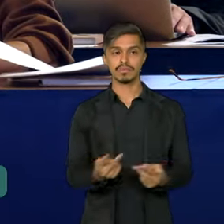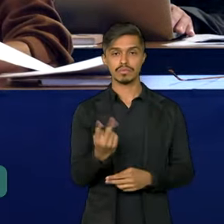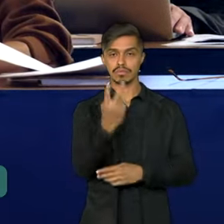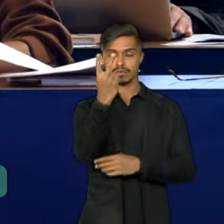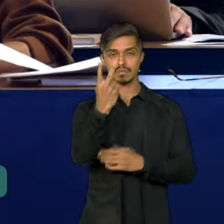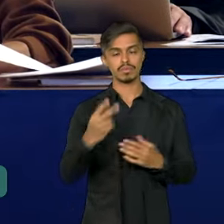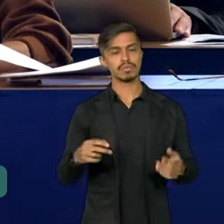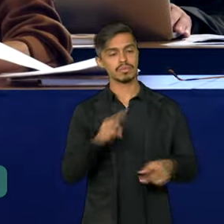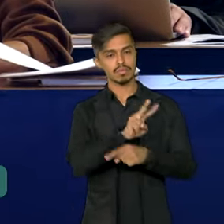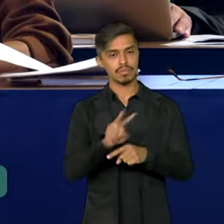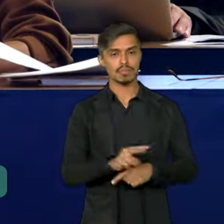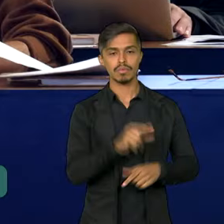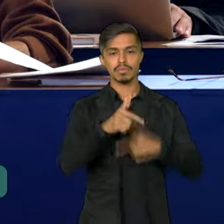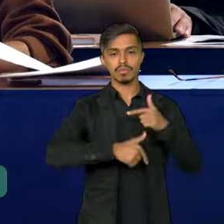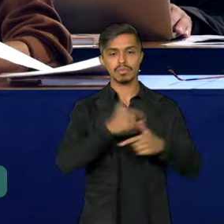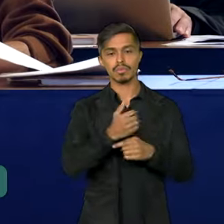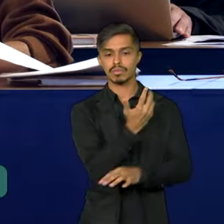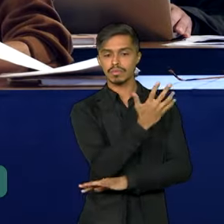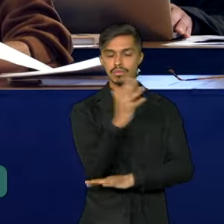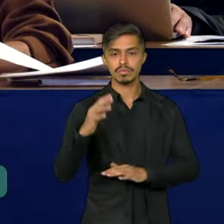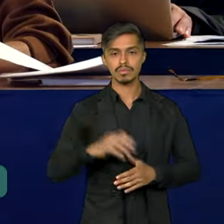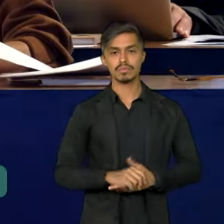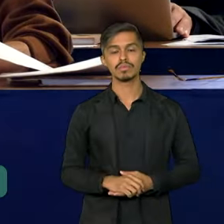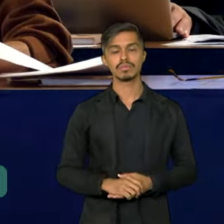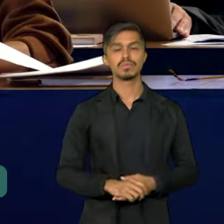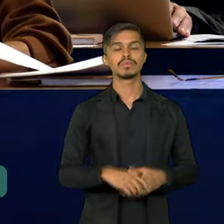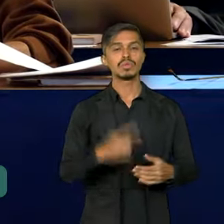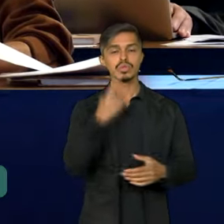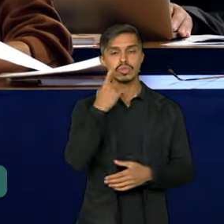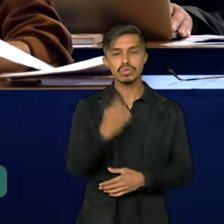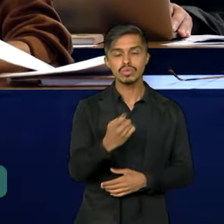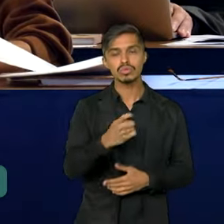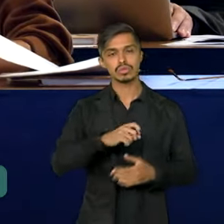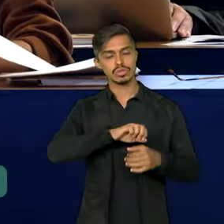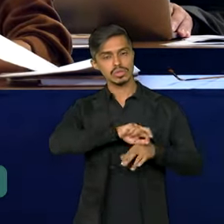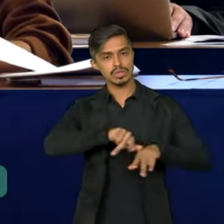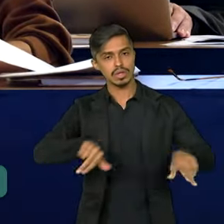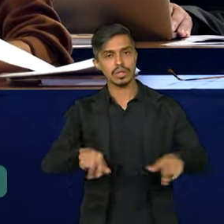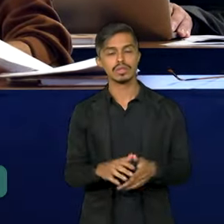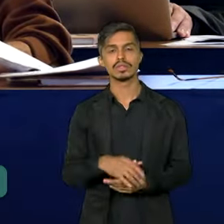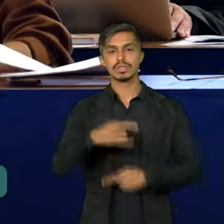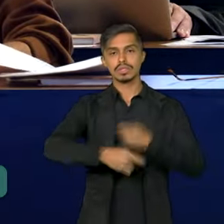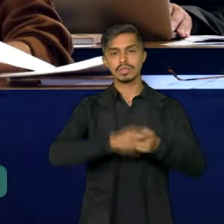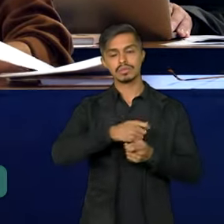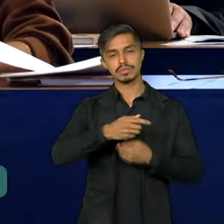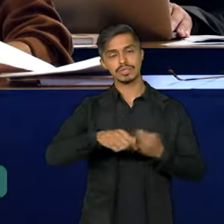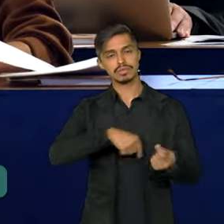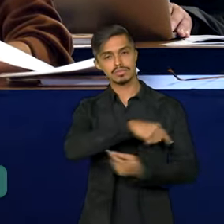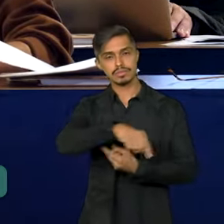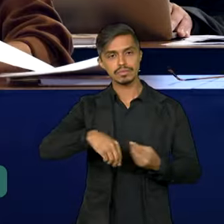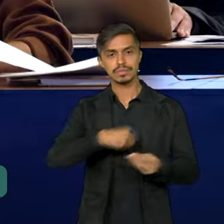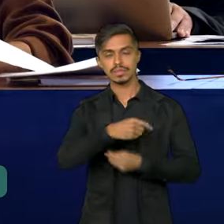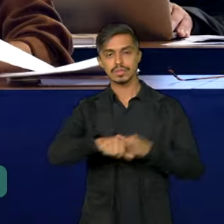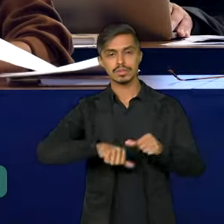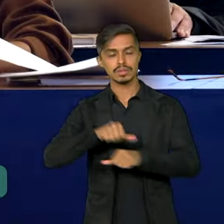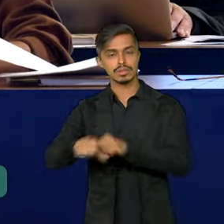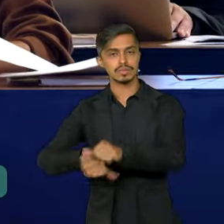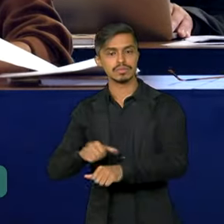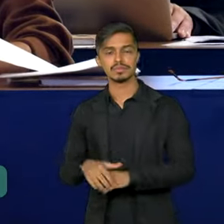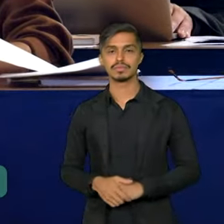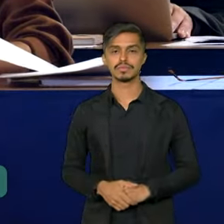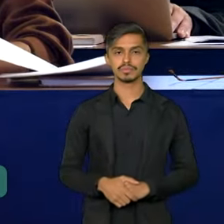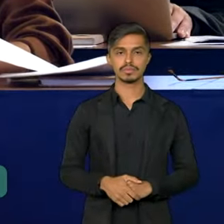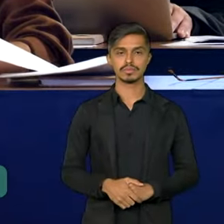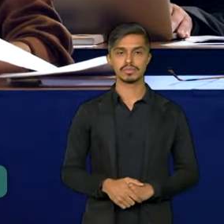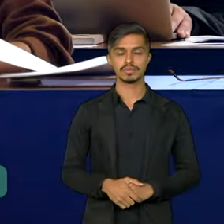preservação de serviços ecossistêmicos, resíduos sólidos e economia circular. Os relevantes